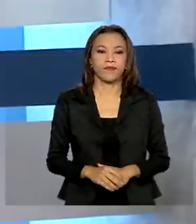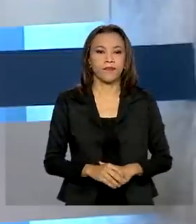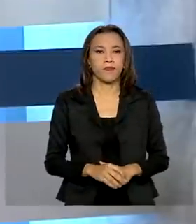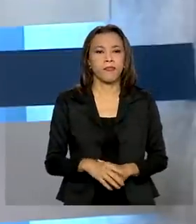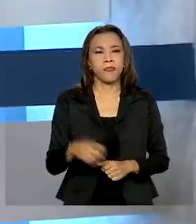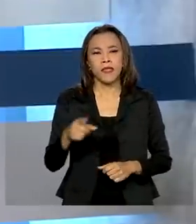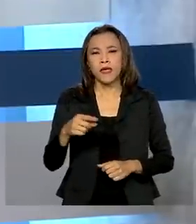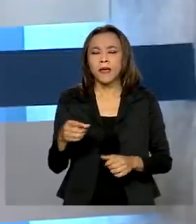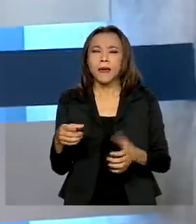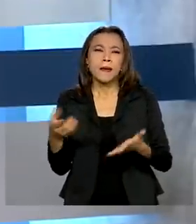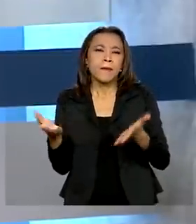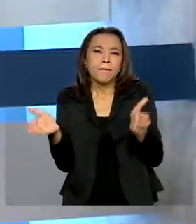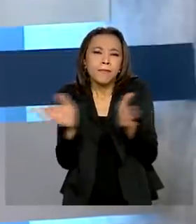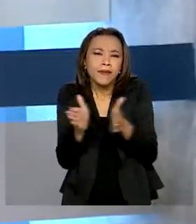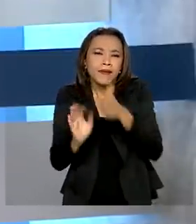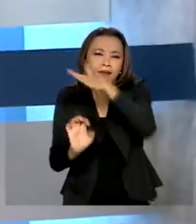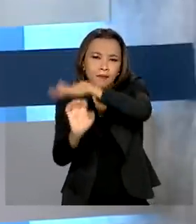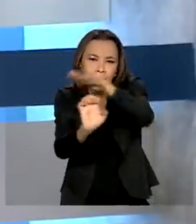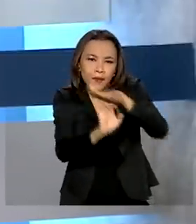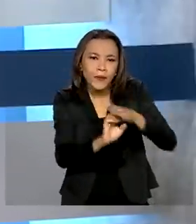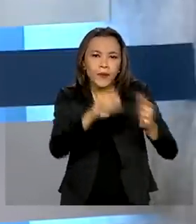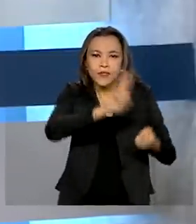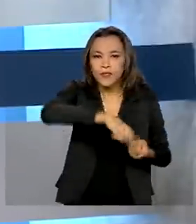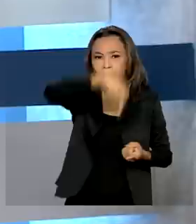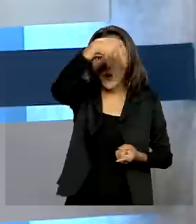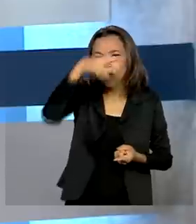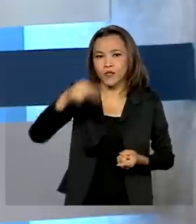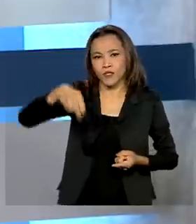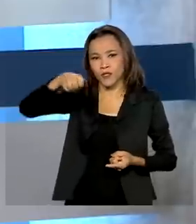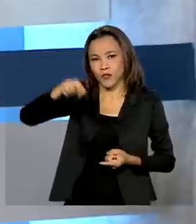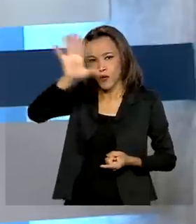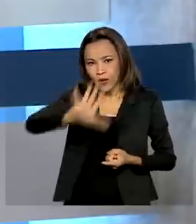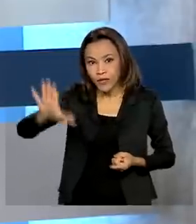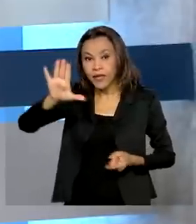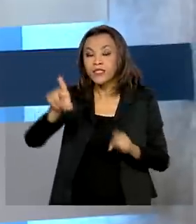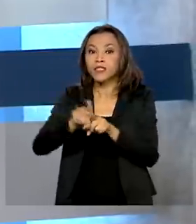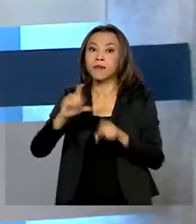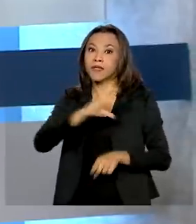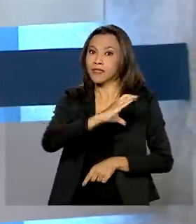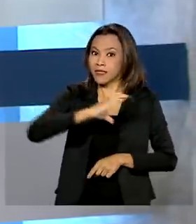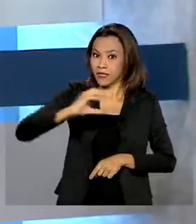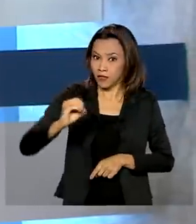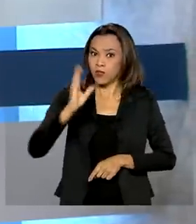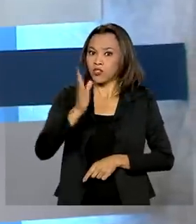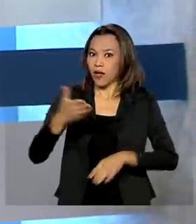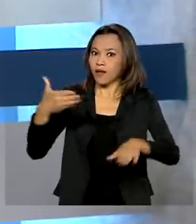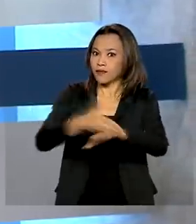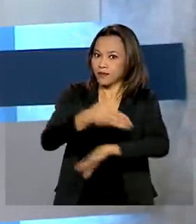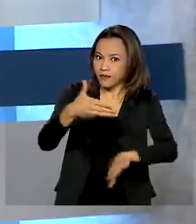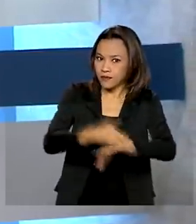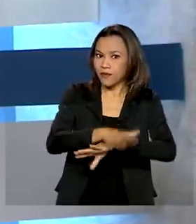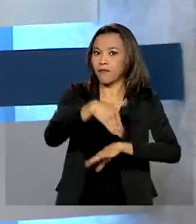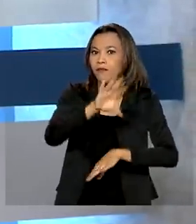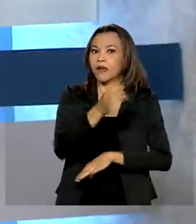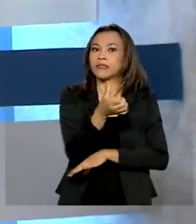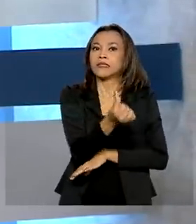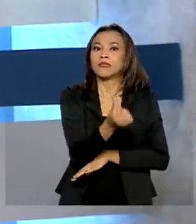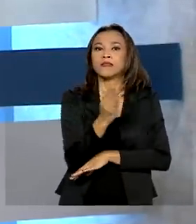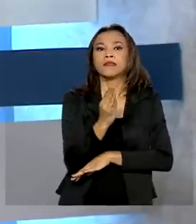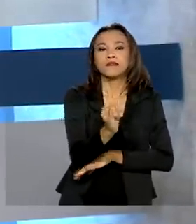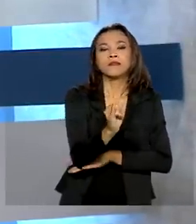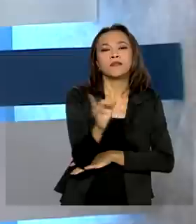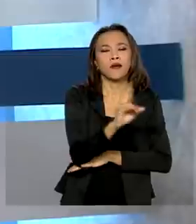Pequenos empreendedores do Norte, Nordeste e Centro-Oeste já acessaram mais da metade dos 6 bilhões de reais